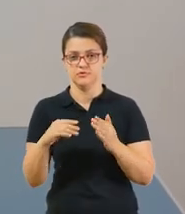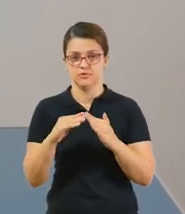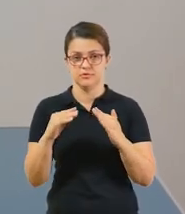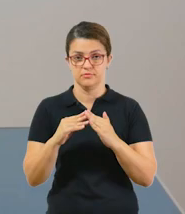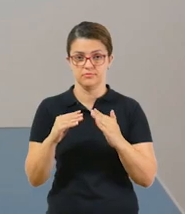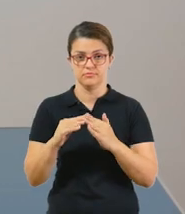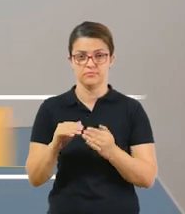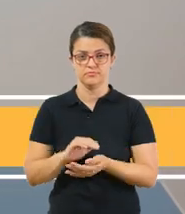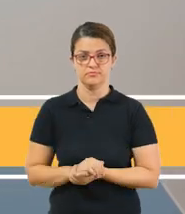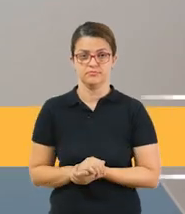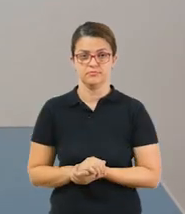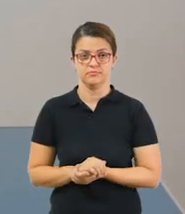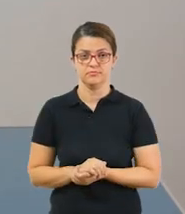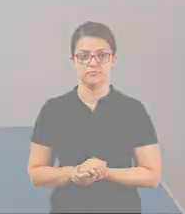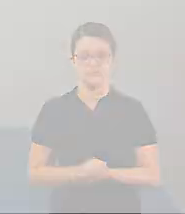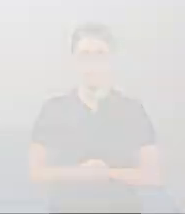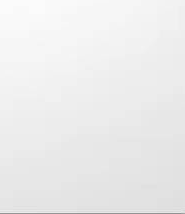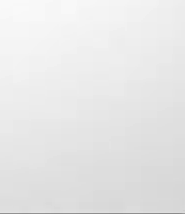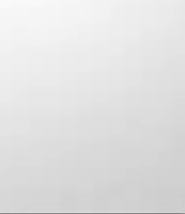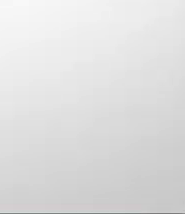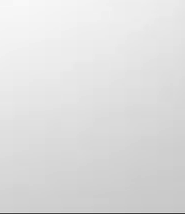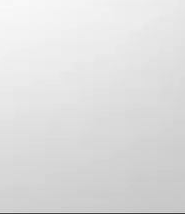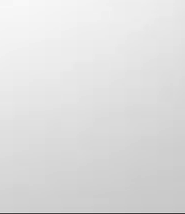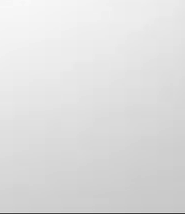acessar e realizar as atividades.